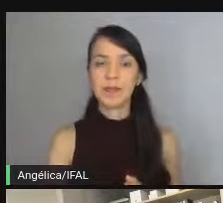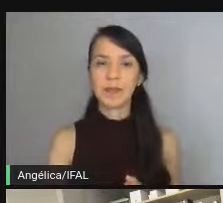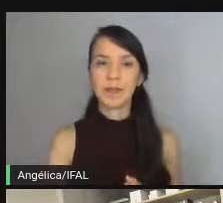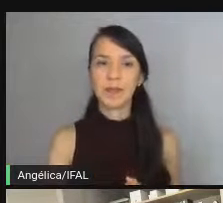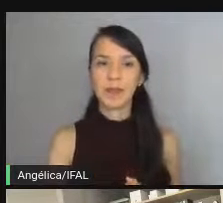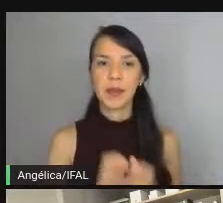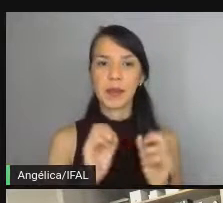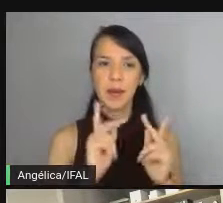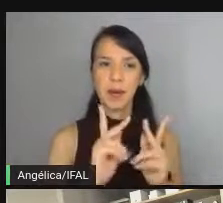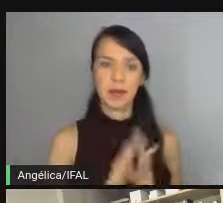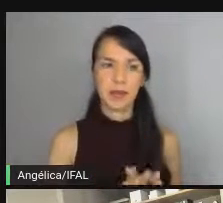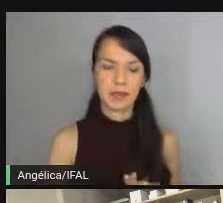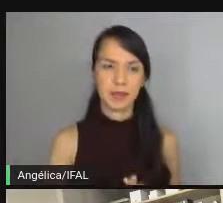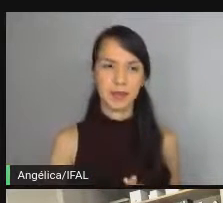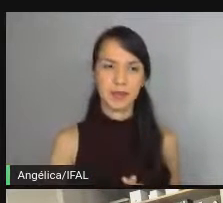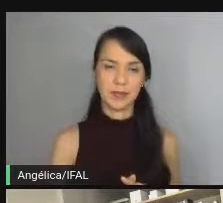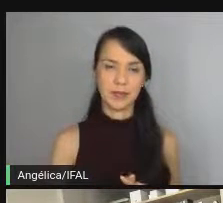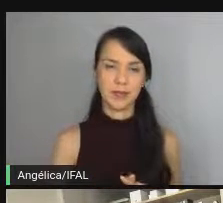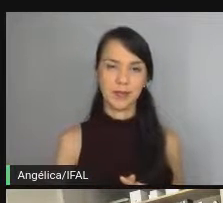Beleza.